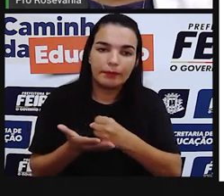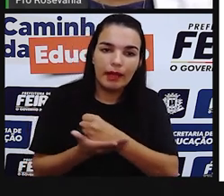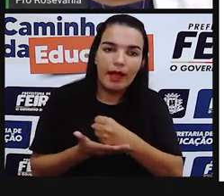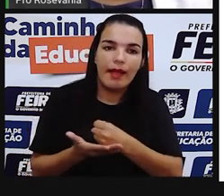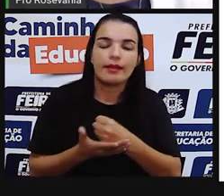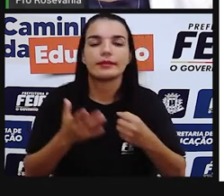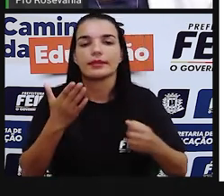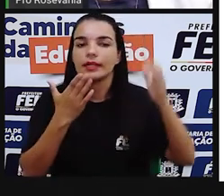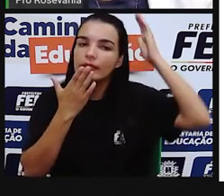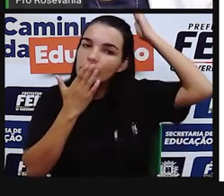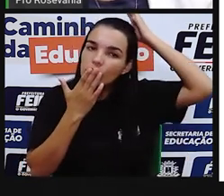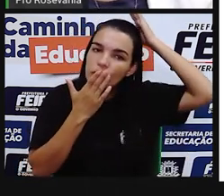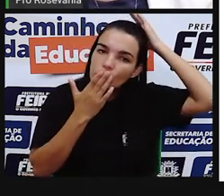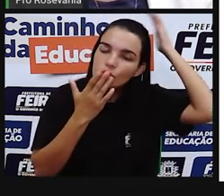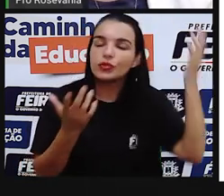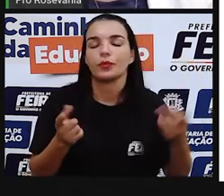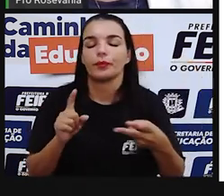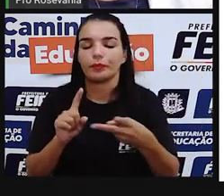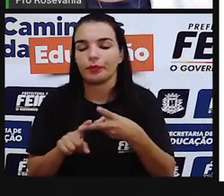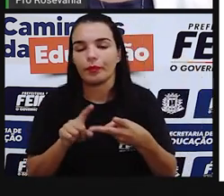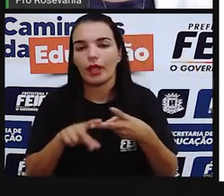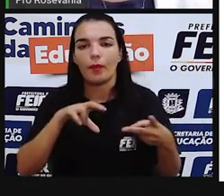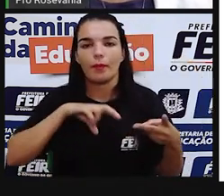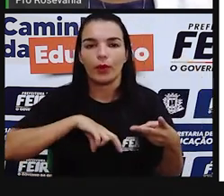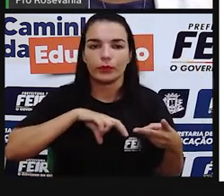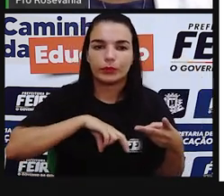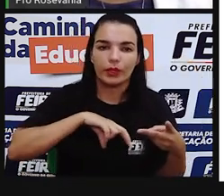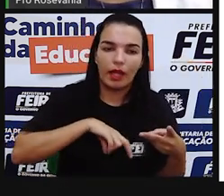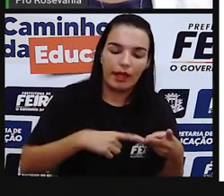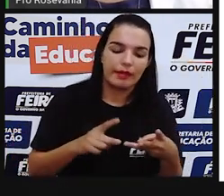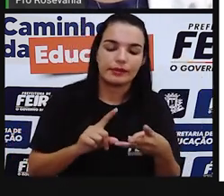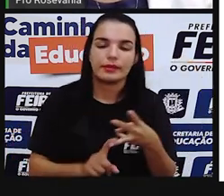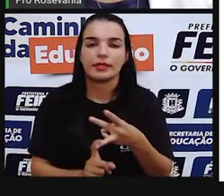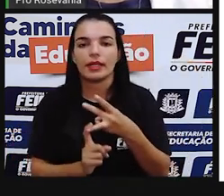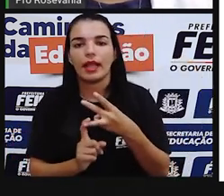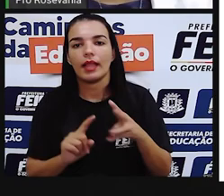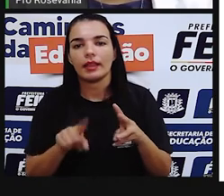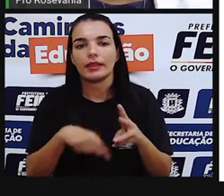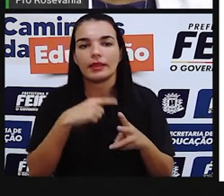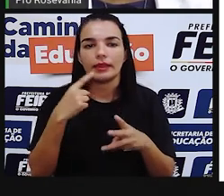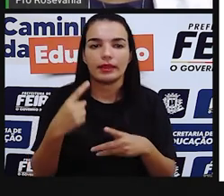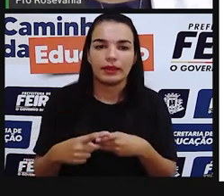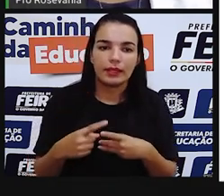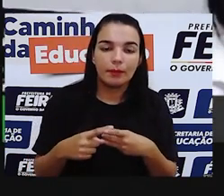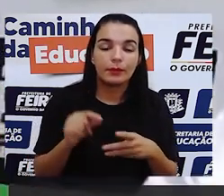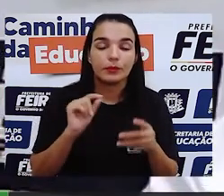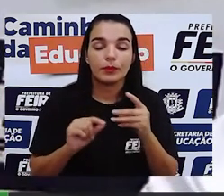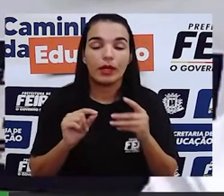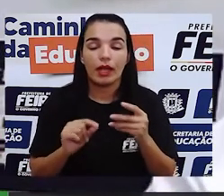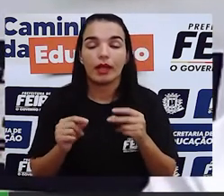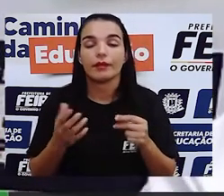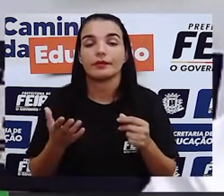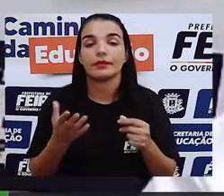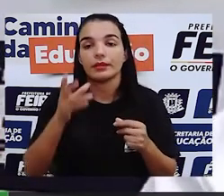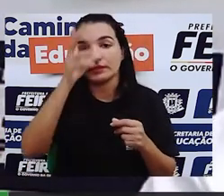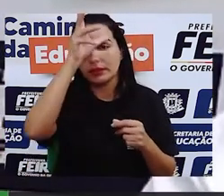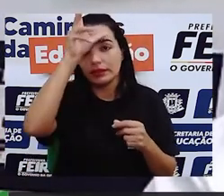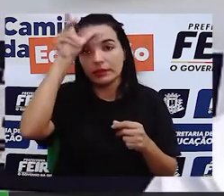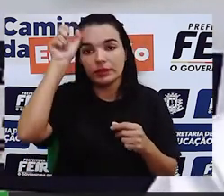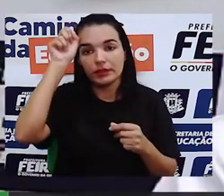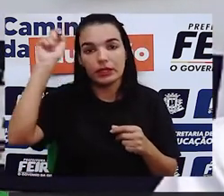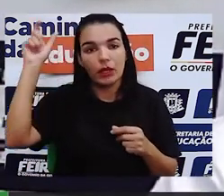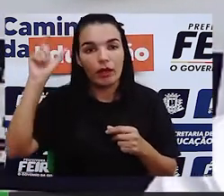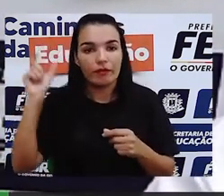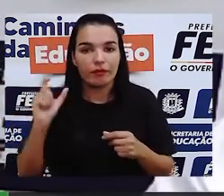povos nativos que se misturaram com o povos portugueses que foi o primeiro processo de infiginação e com o fim